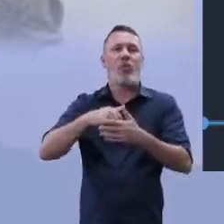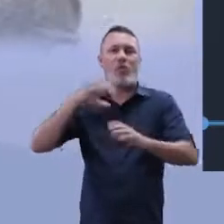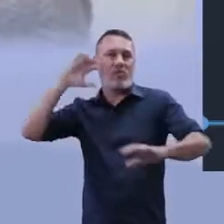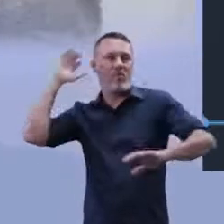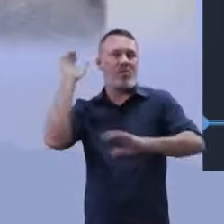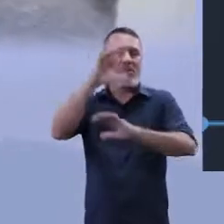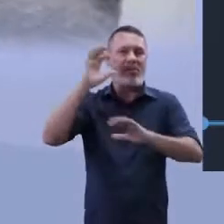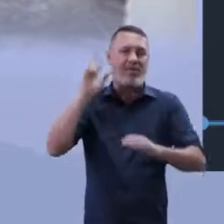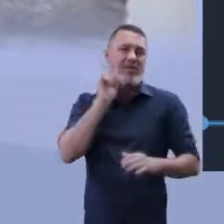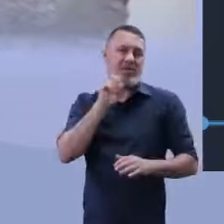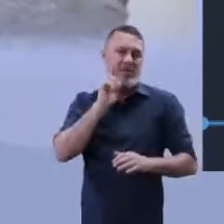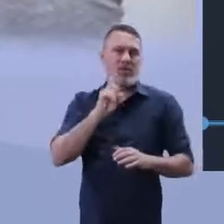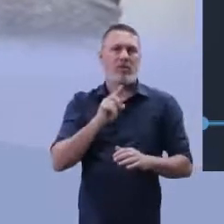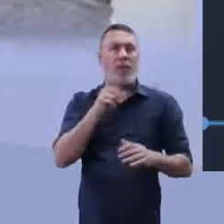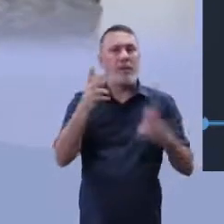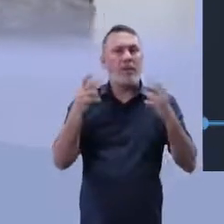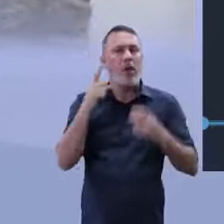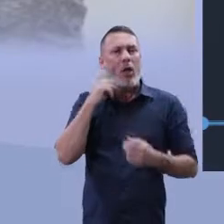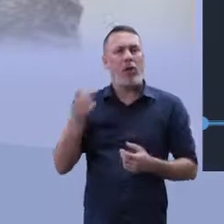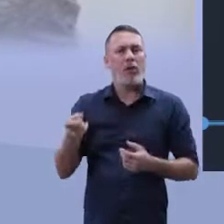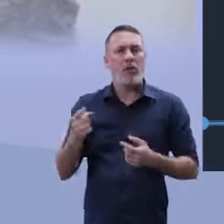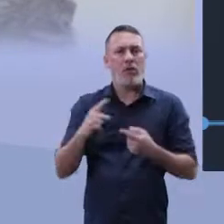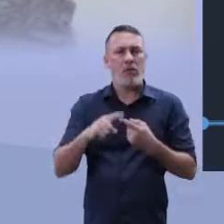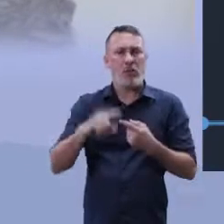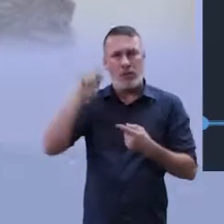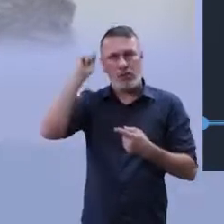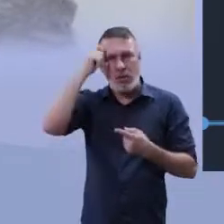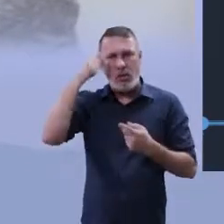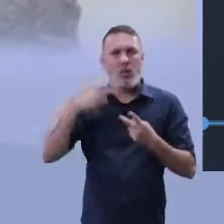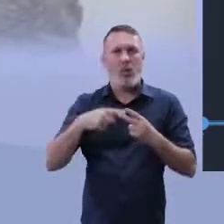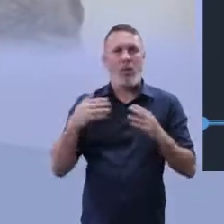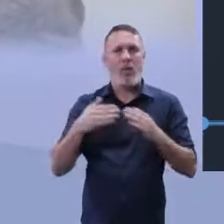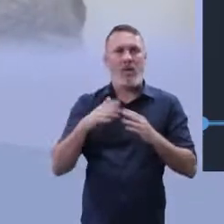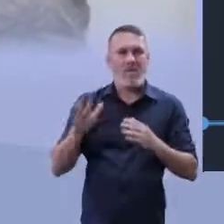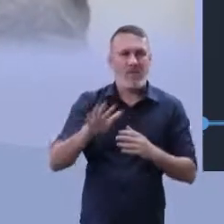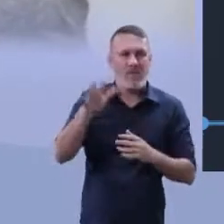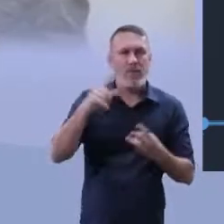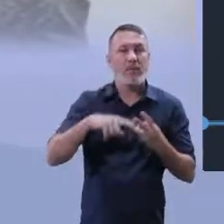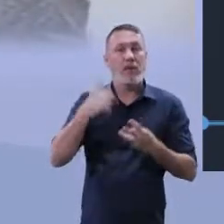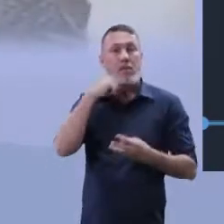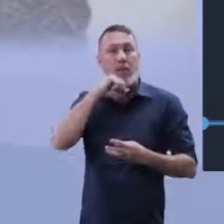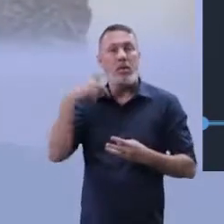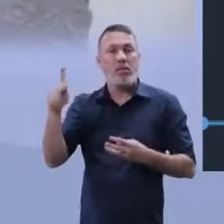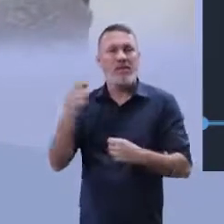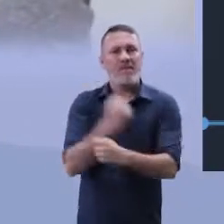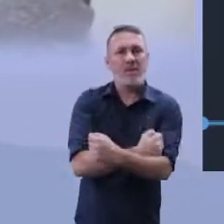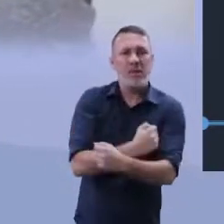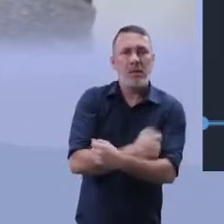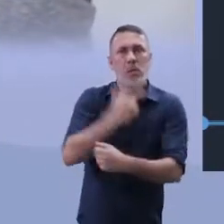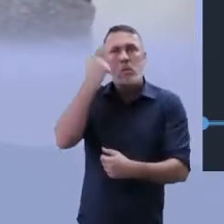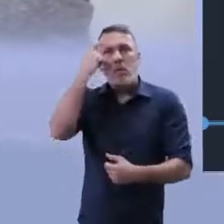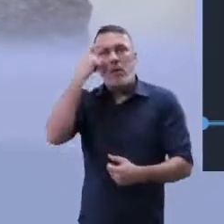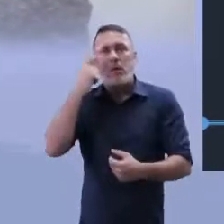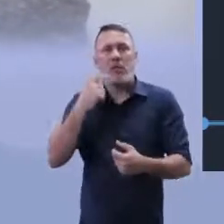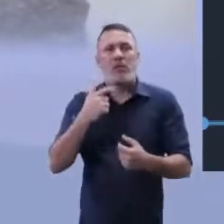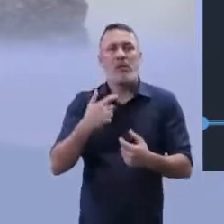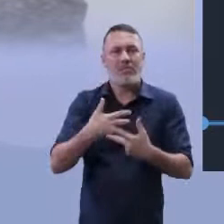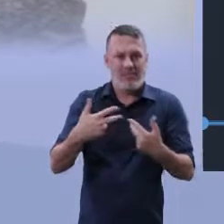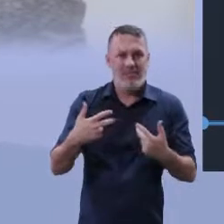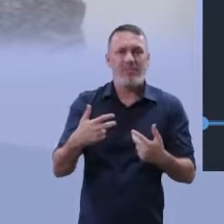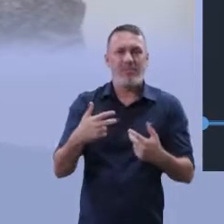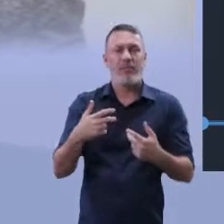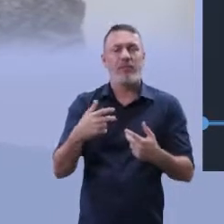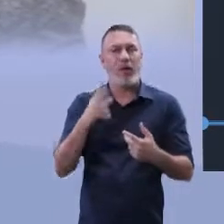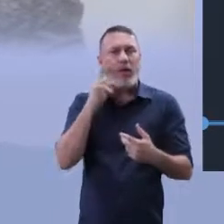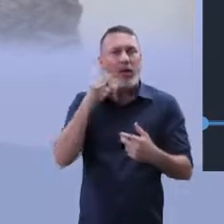aí? Perceba a situação. Jovem, periférico, infelizmente. A mãe, né? É interessante que o filme trata disso aqui, que